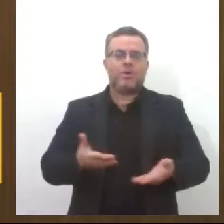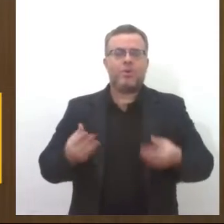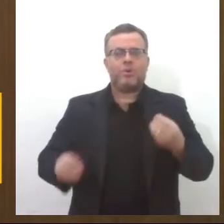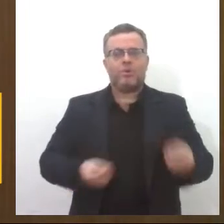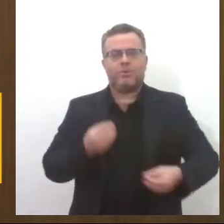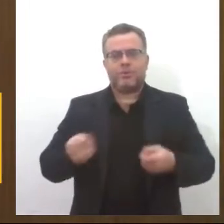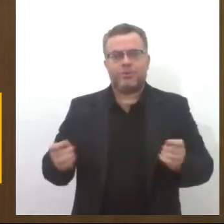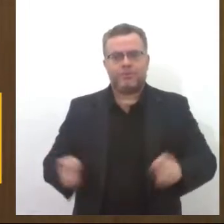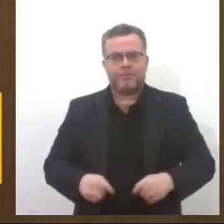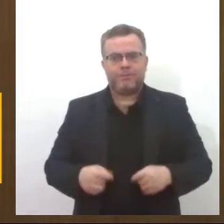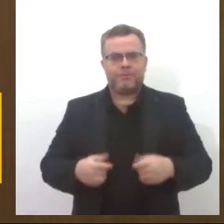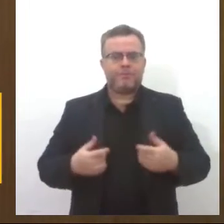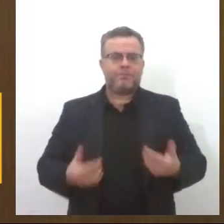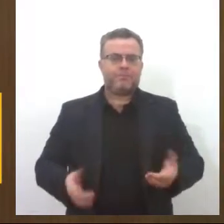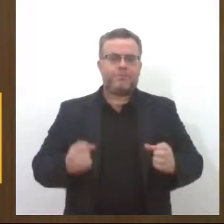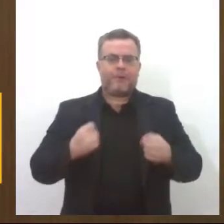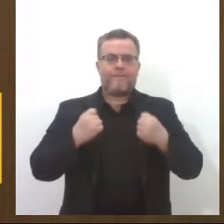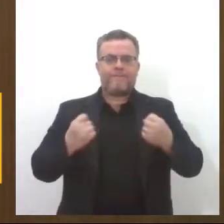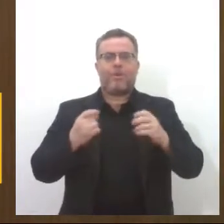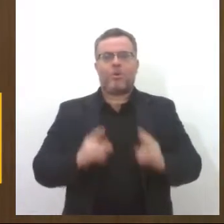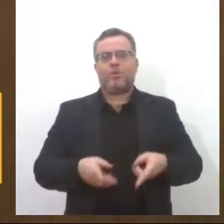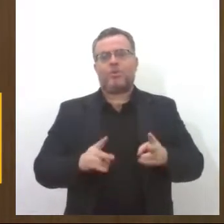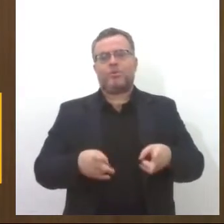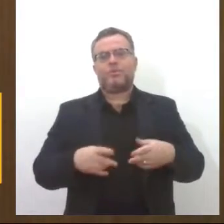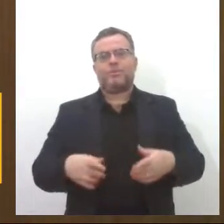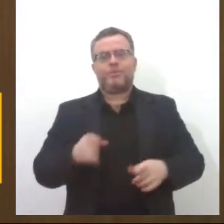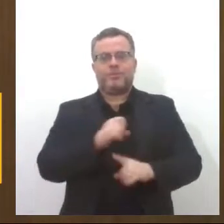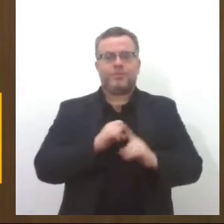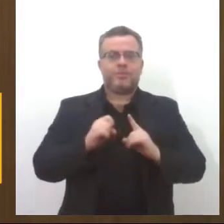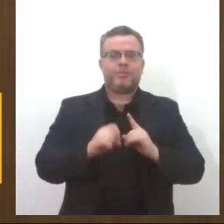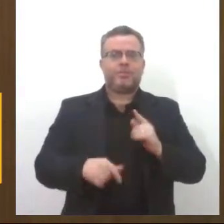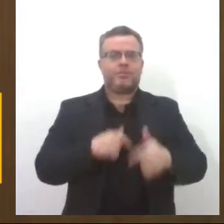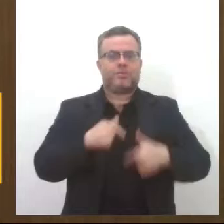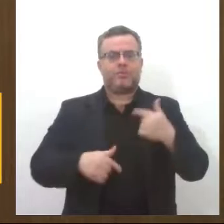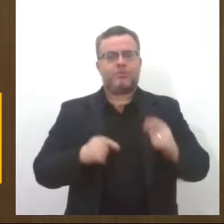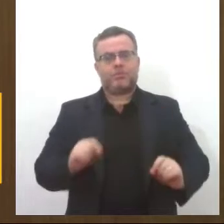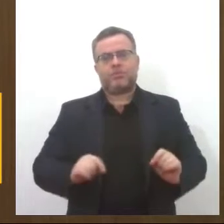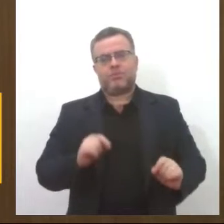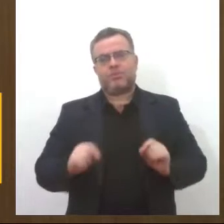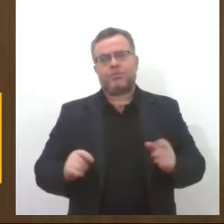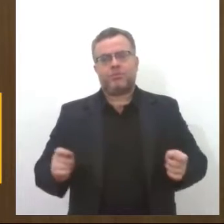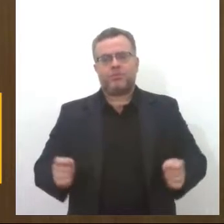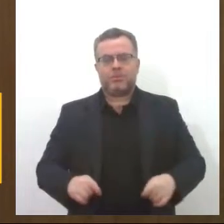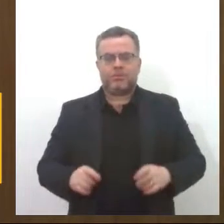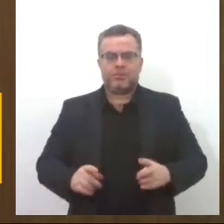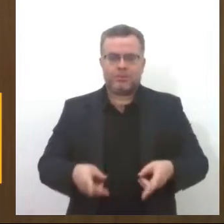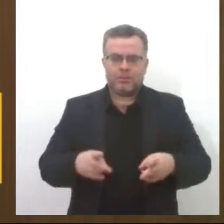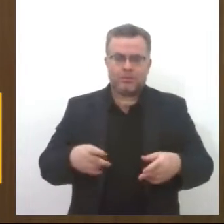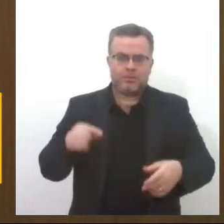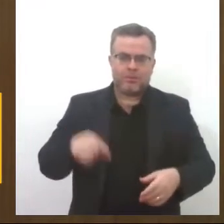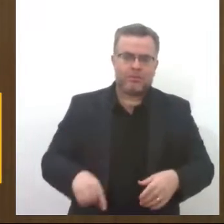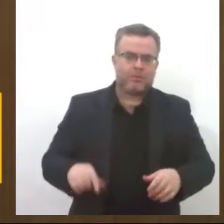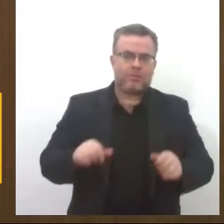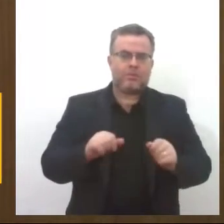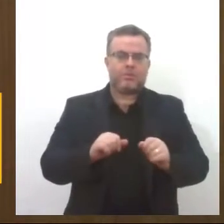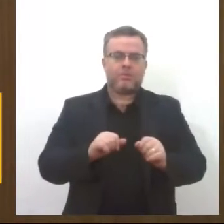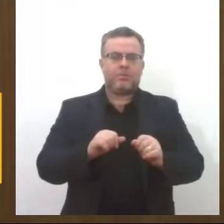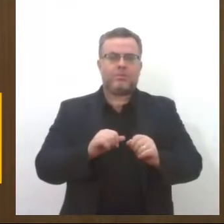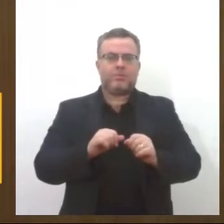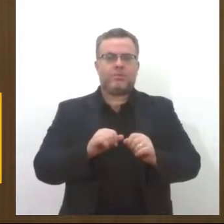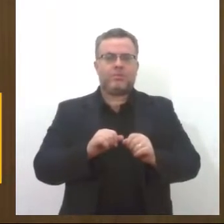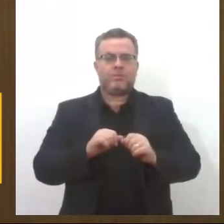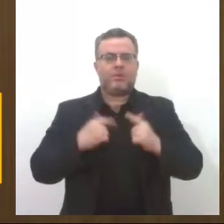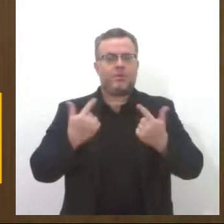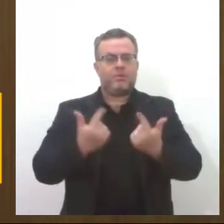se fortaleça nessa sociedade. Esse é um dos trabalhos também da Procuradoria da Mulher daqui, da LESE, mostrar os direitos da